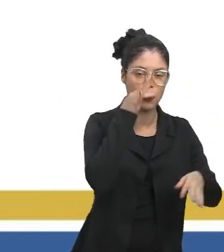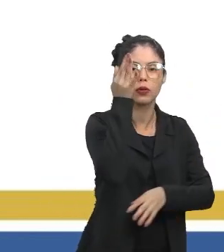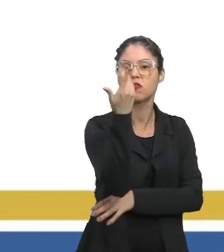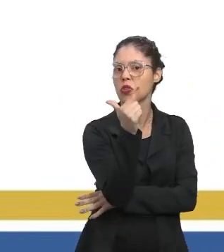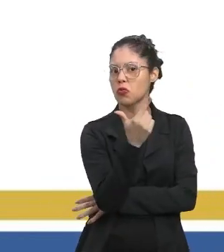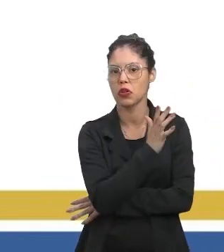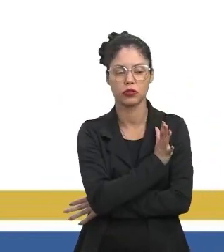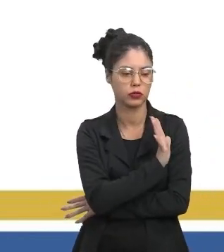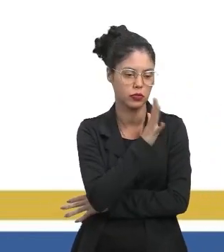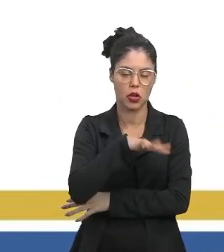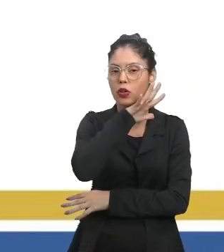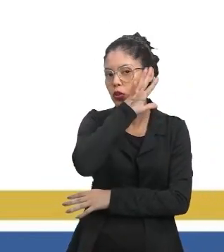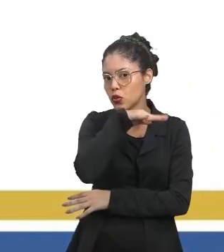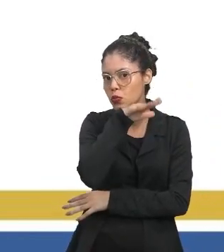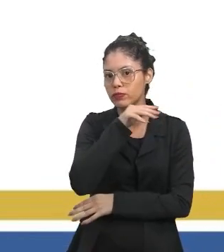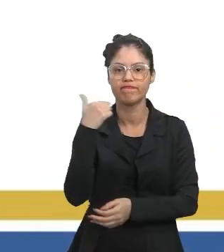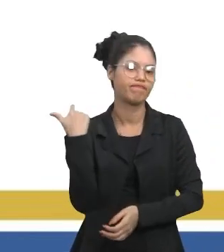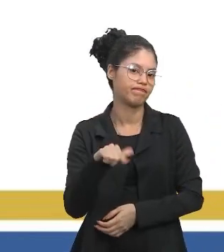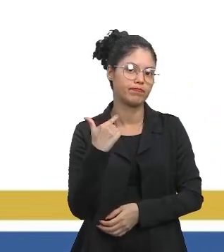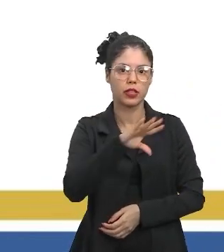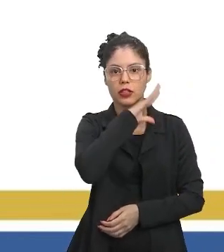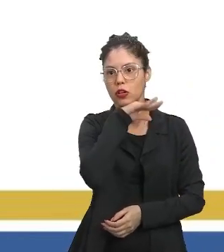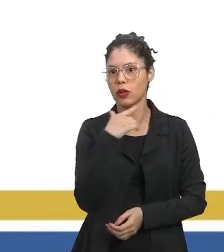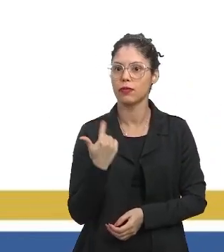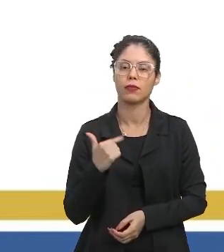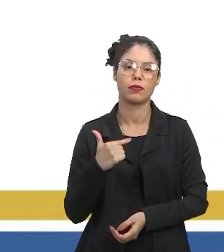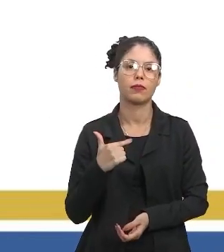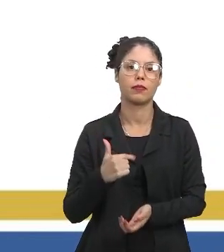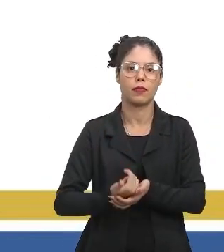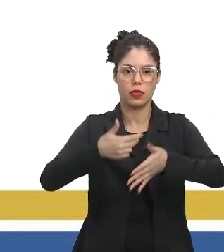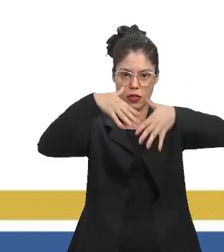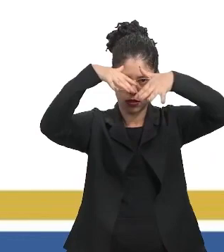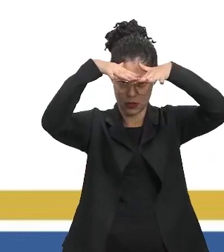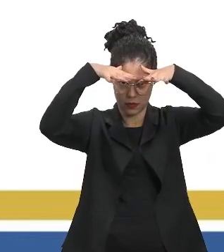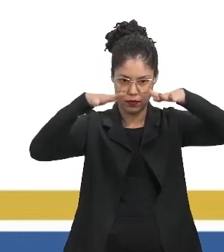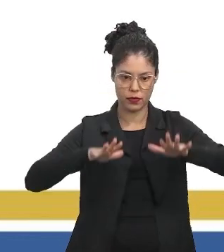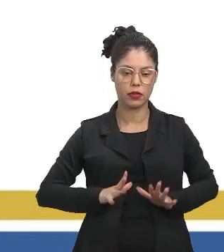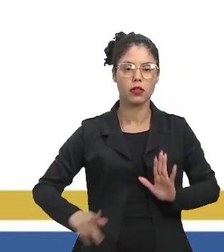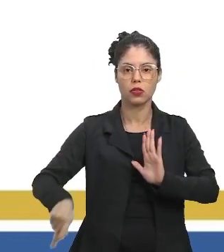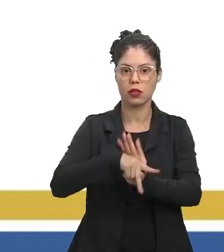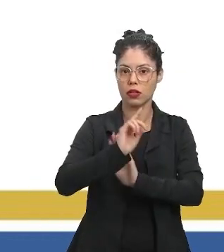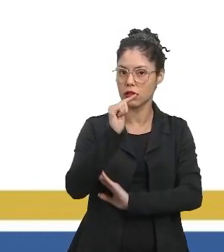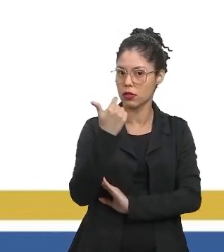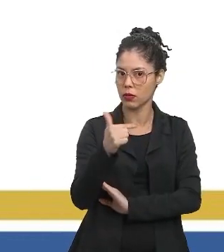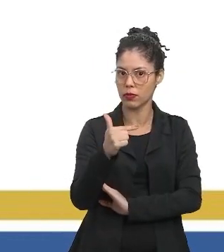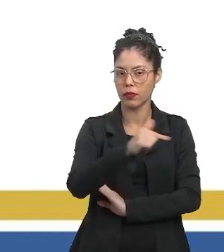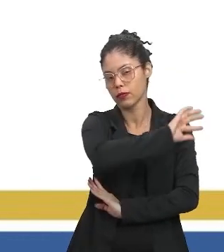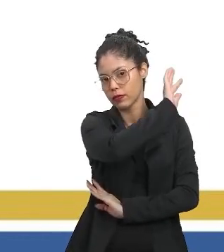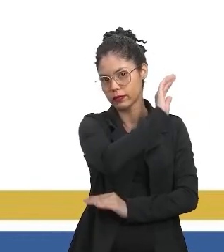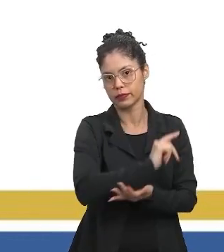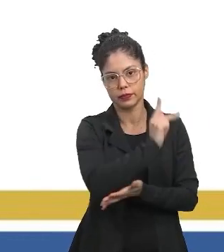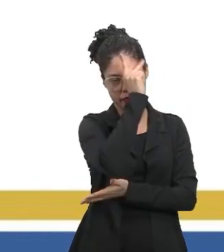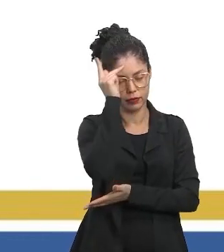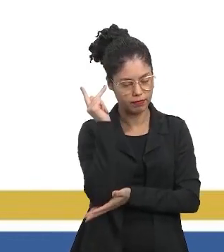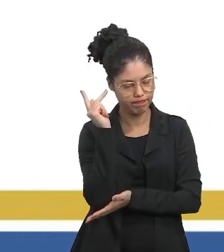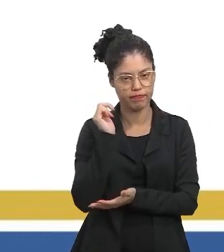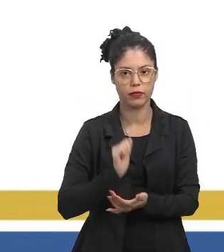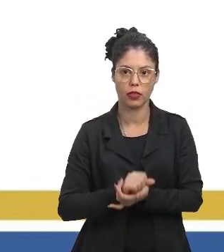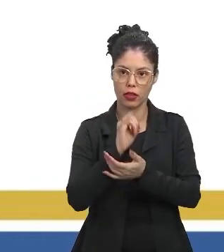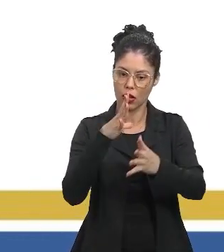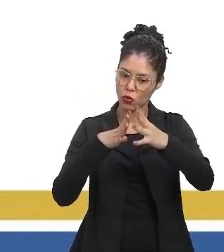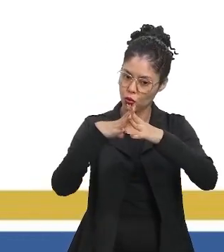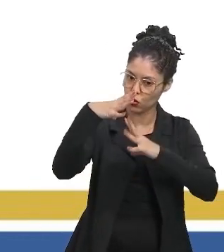há animais, sem animais não haverá raça humana. E se todas as abelhas do mundo